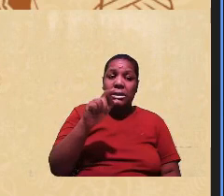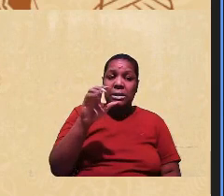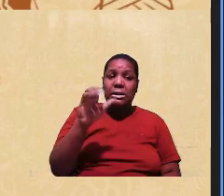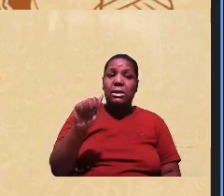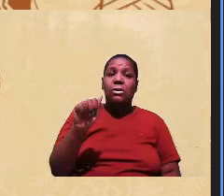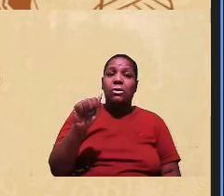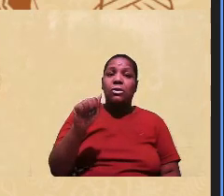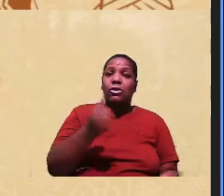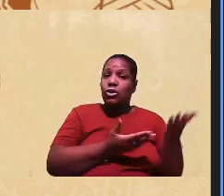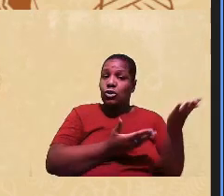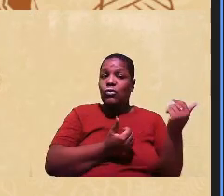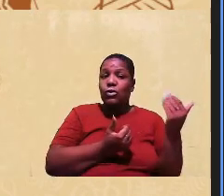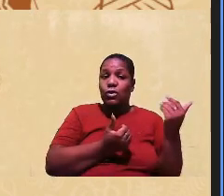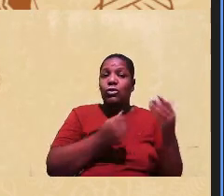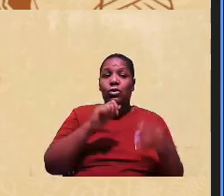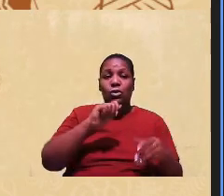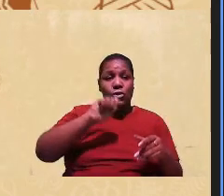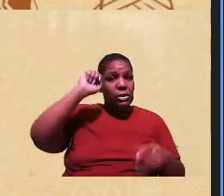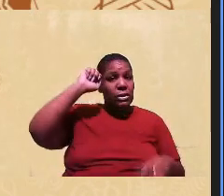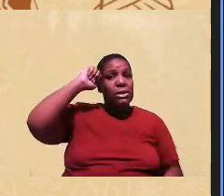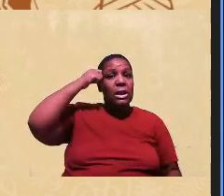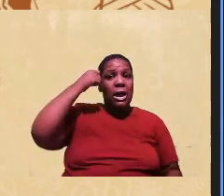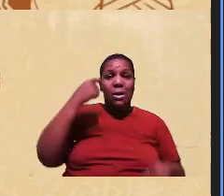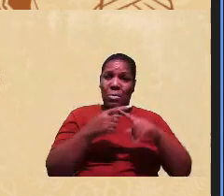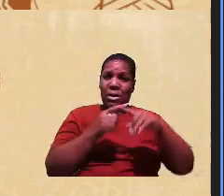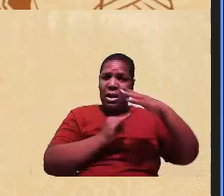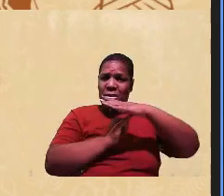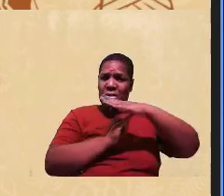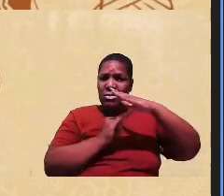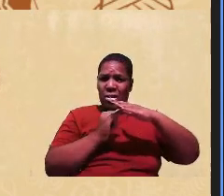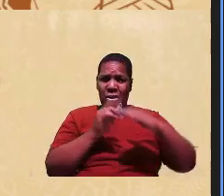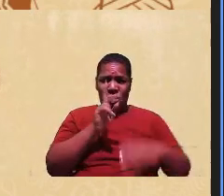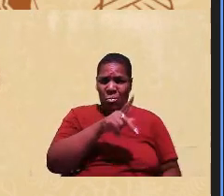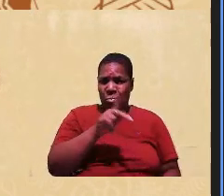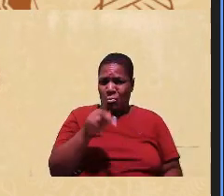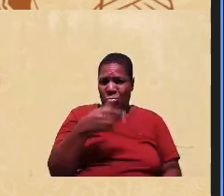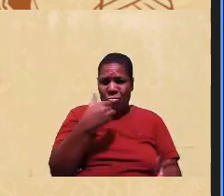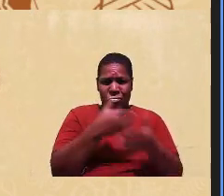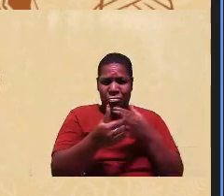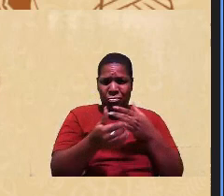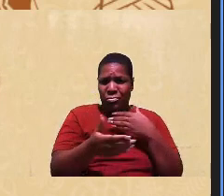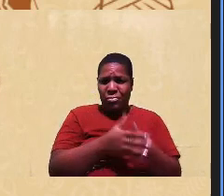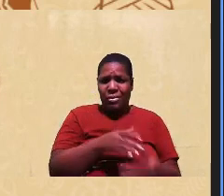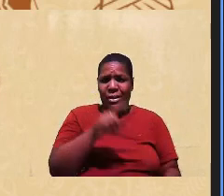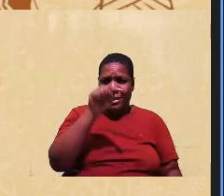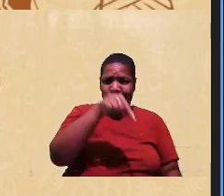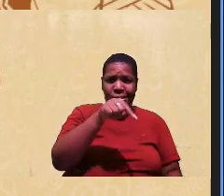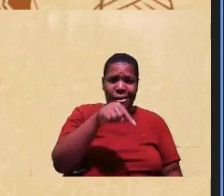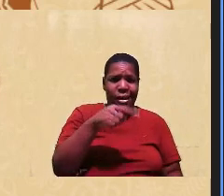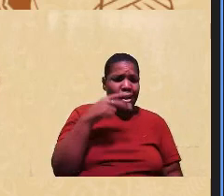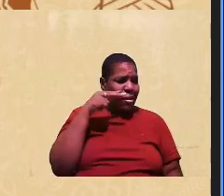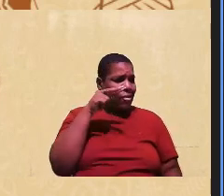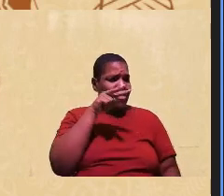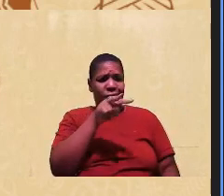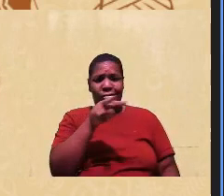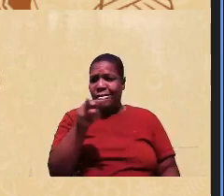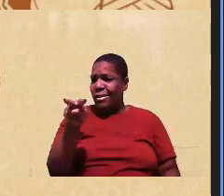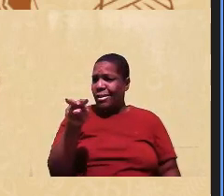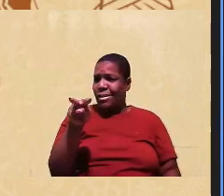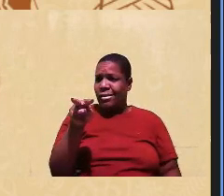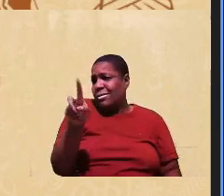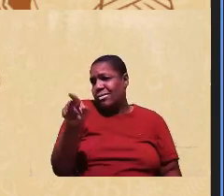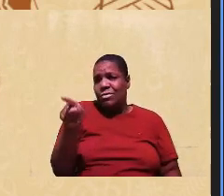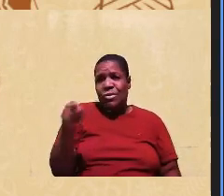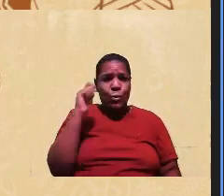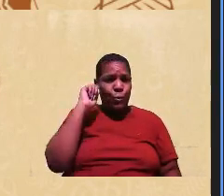juventude negra. porque as instituições e seus docentes, não é, Eliane? Viam que não tinha negros nas turmas,